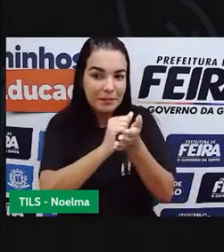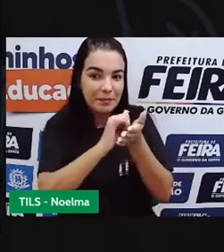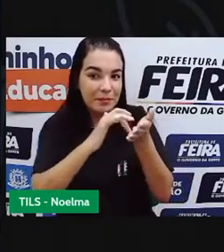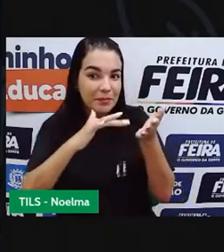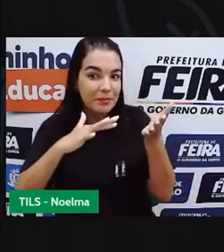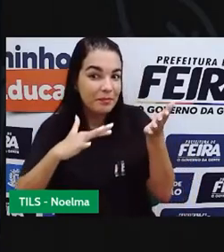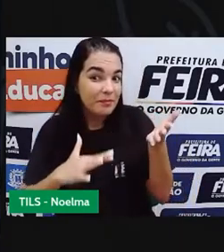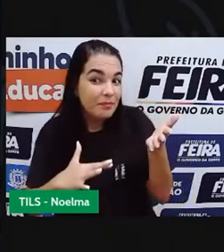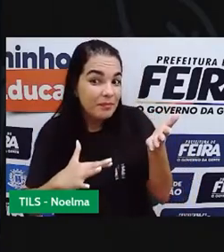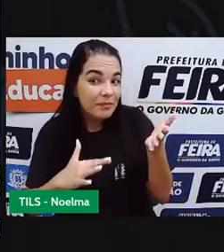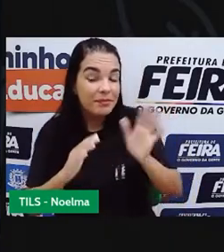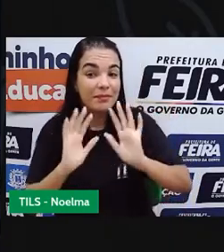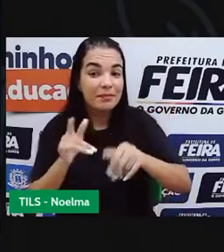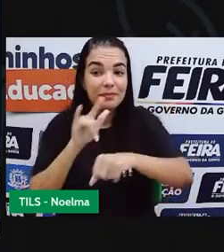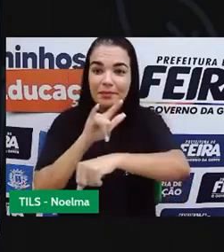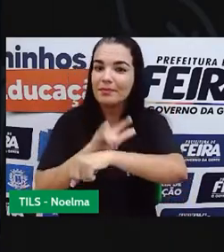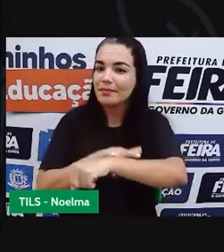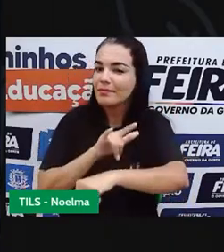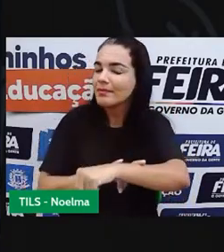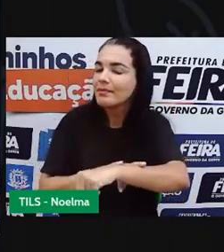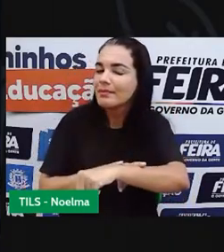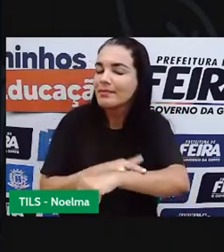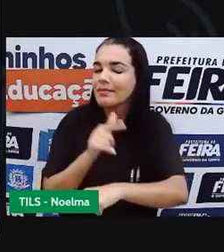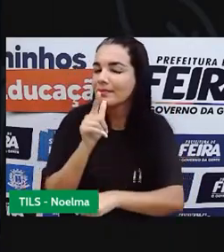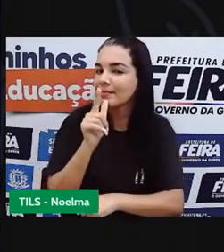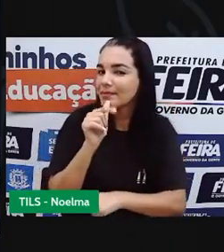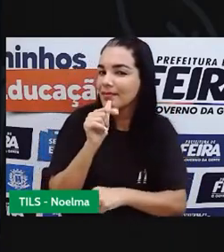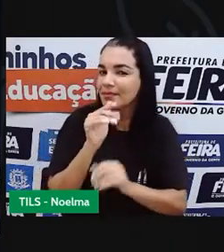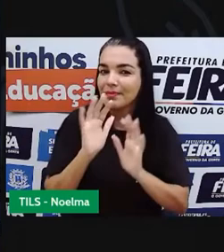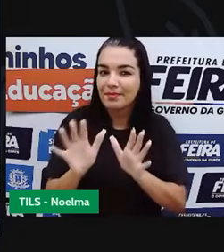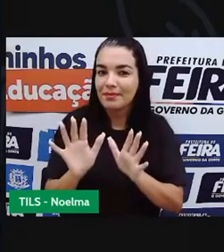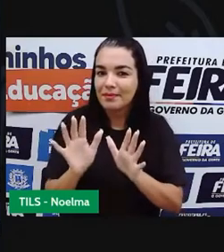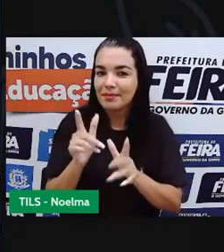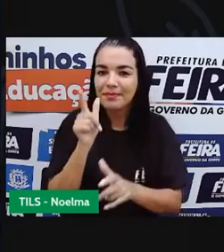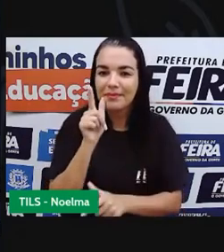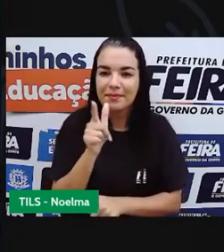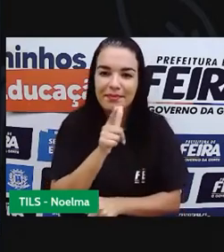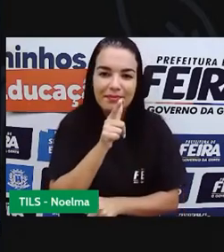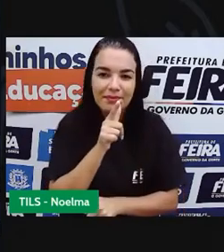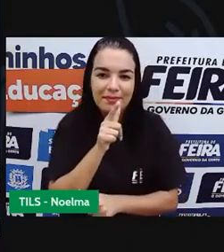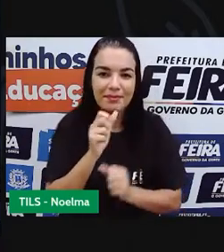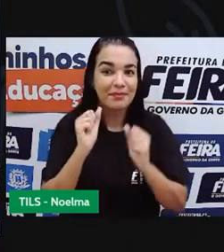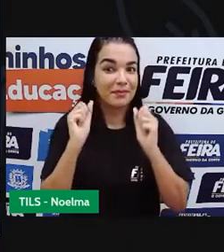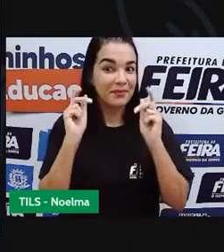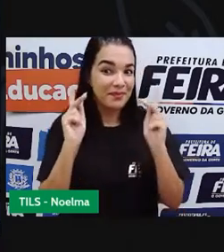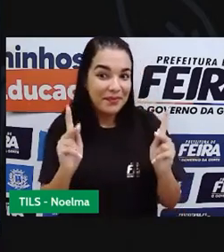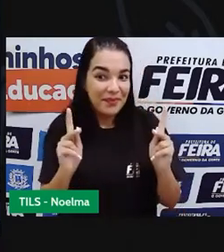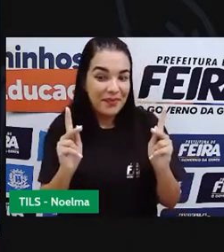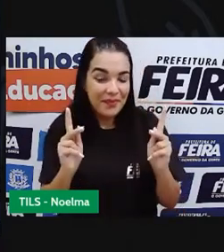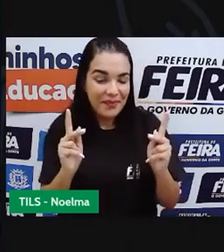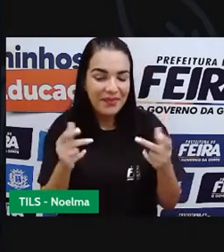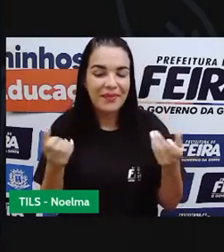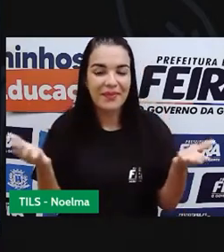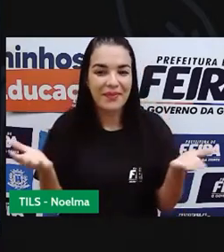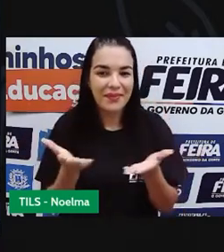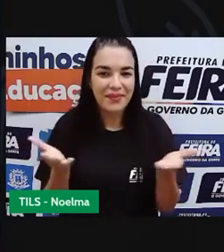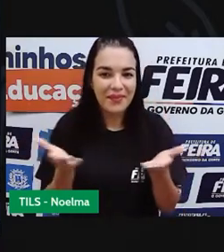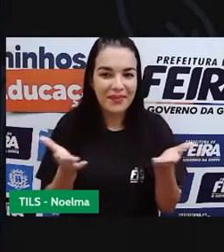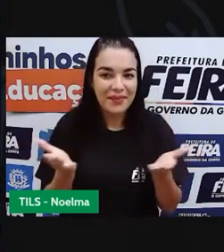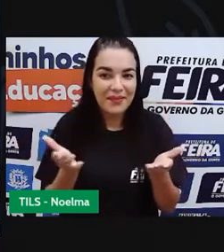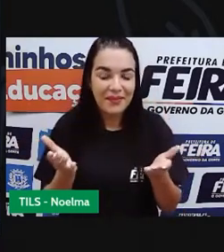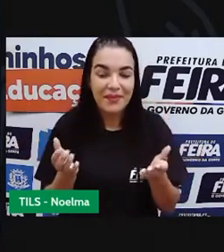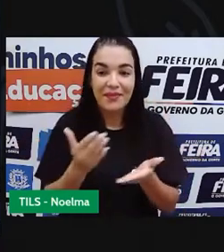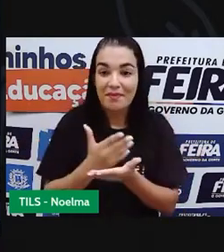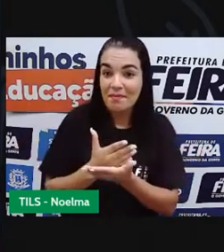vocês? Já foram ao banheiro, tomaram aquela água, fizeram aquele lanchinho? Espero que vocês já tenham feito tudo isso, porque